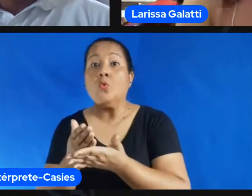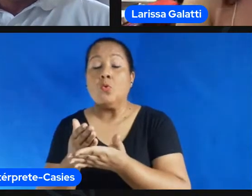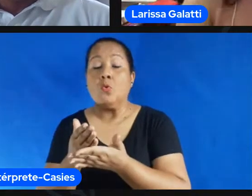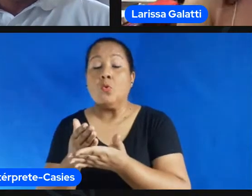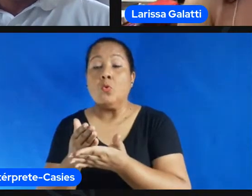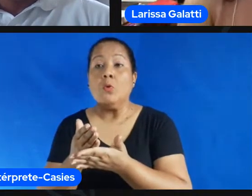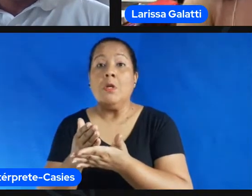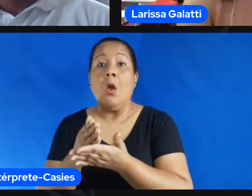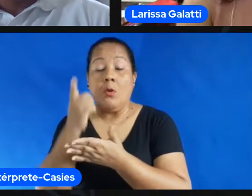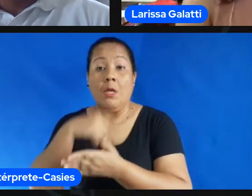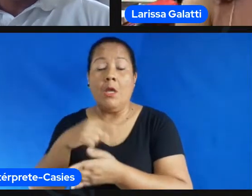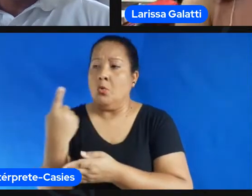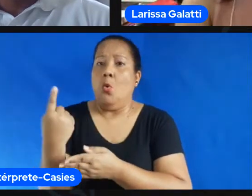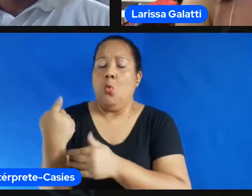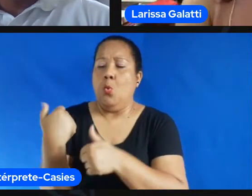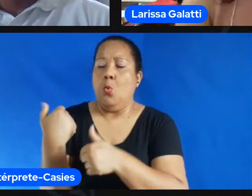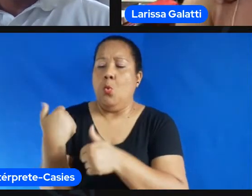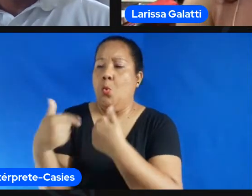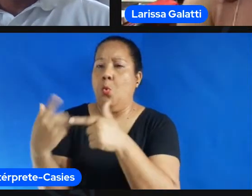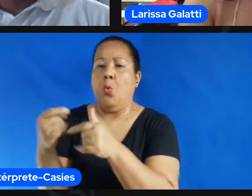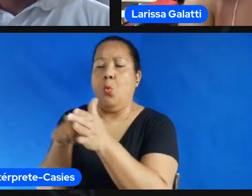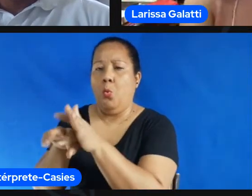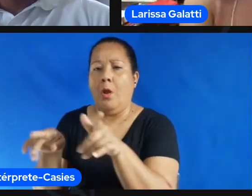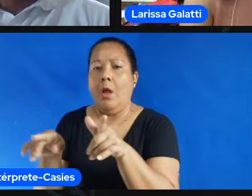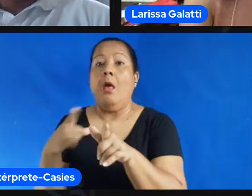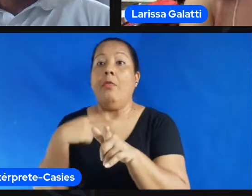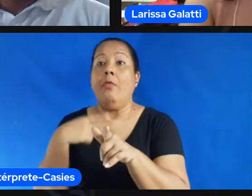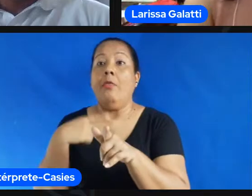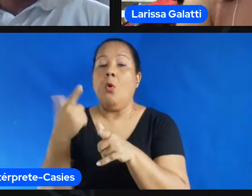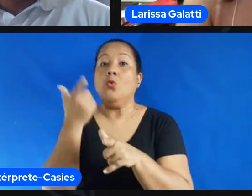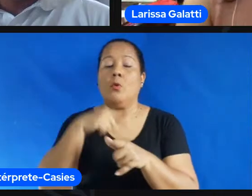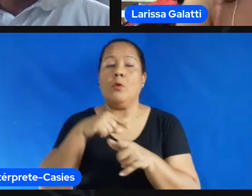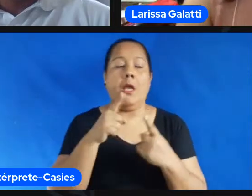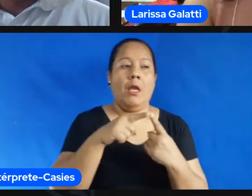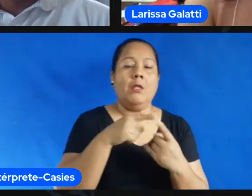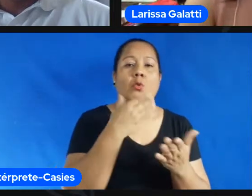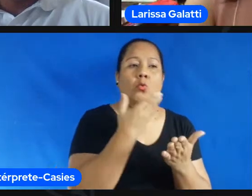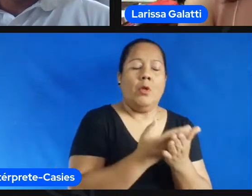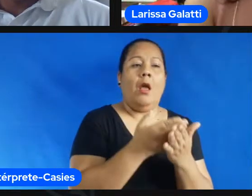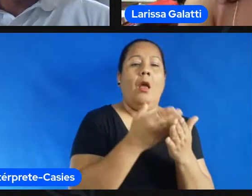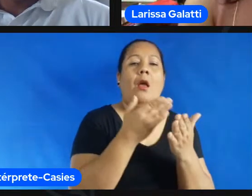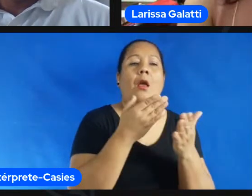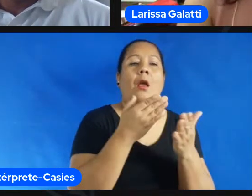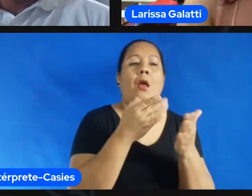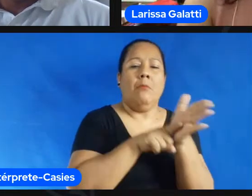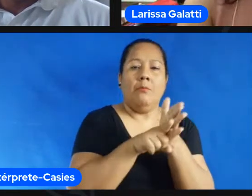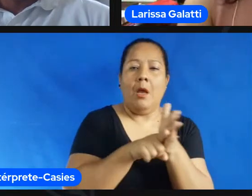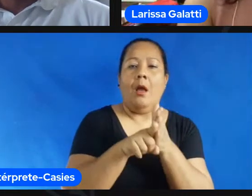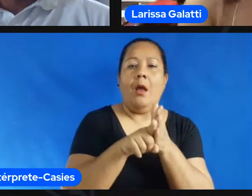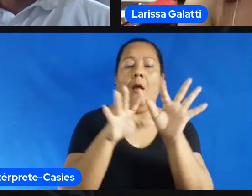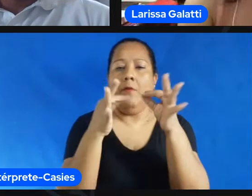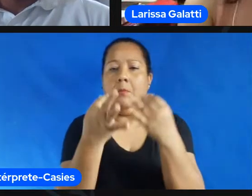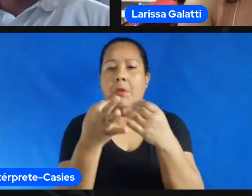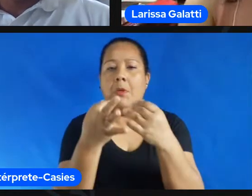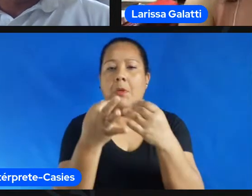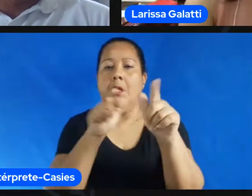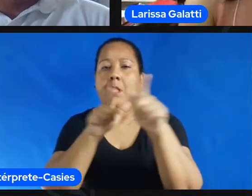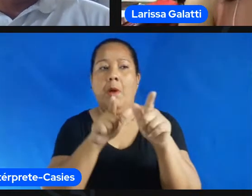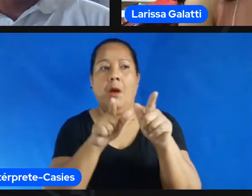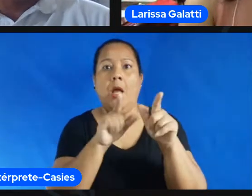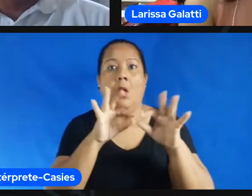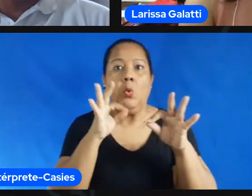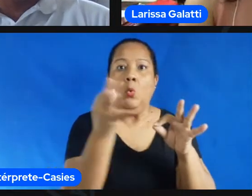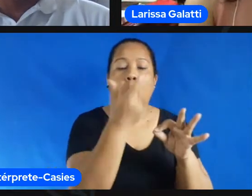gosto muito disso eu por exemplo trabalho muito com formação e com pesquisa né um baseado no outro mas são são